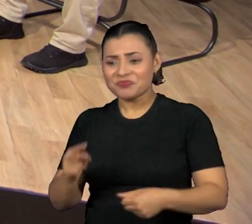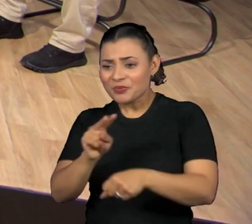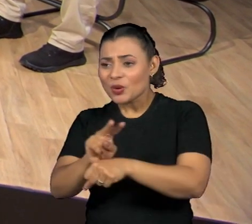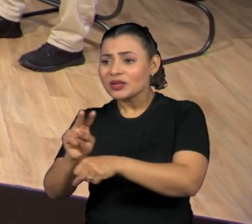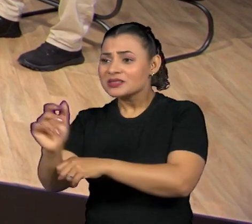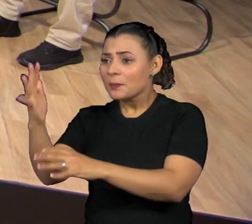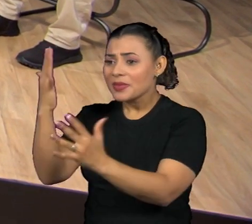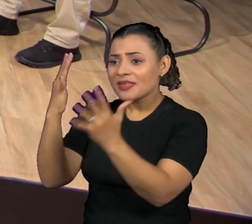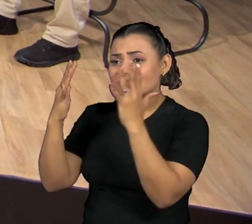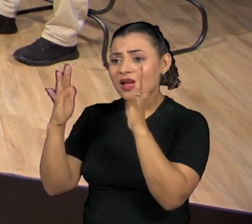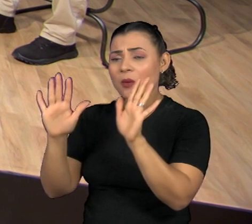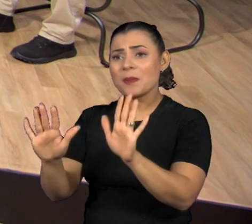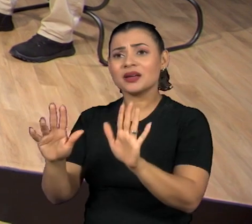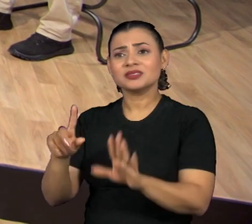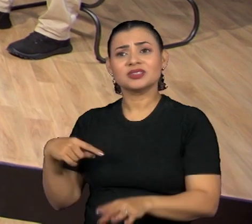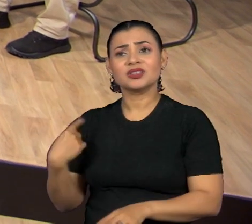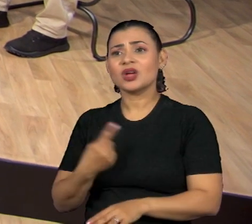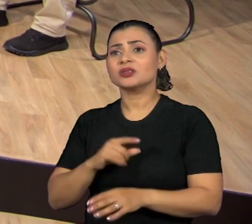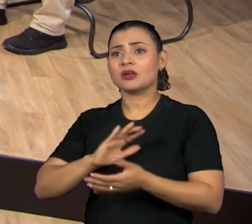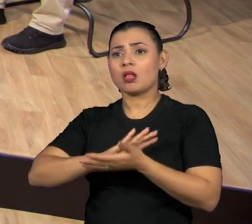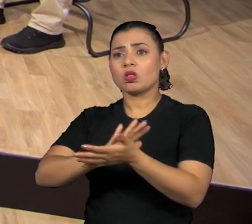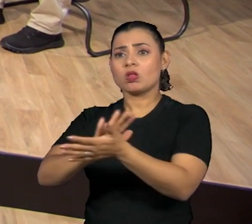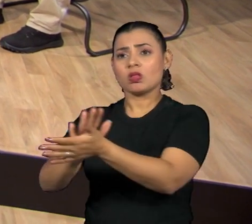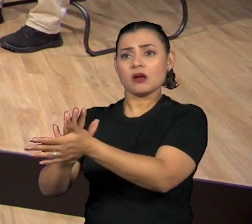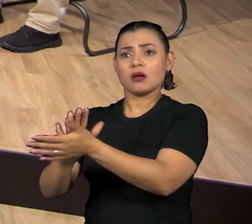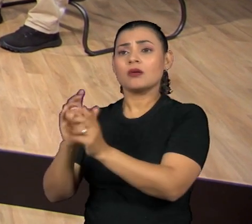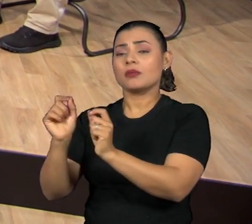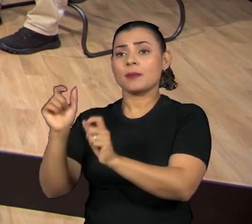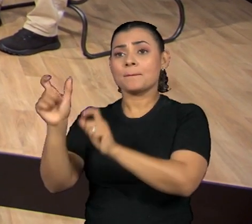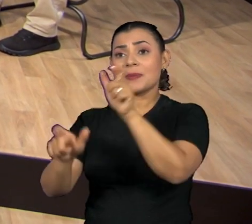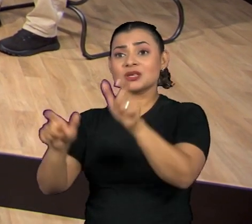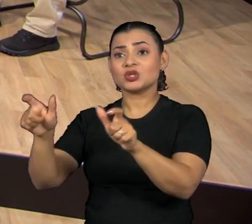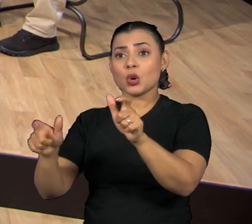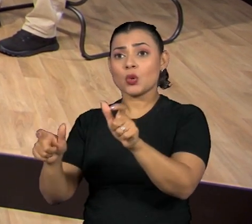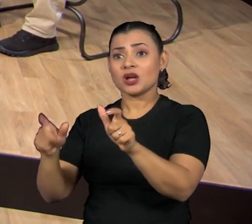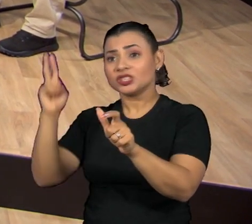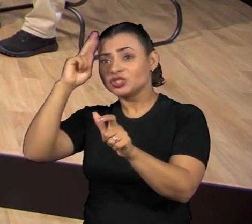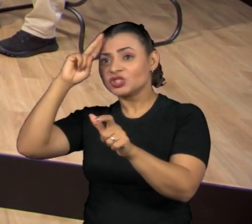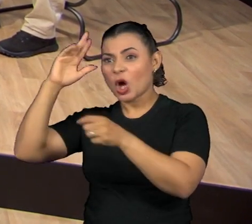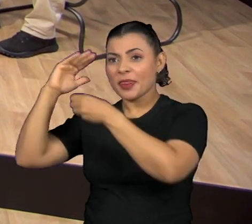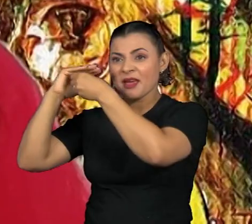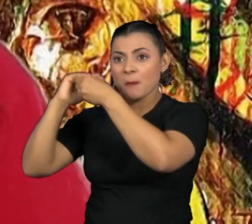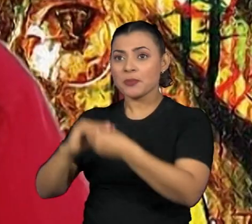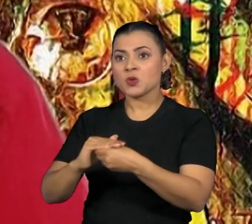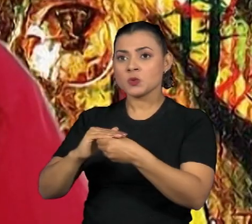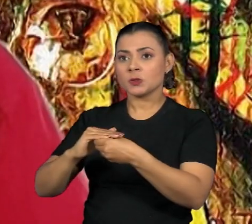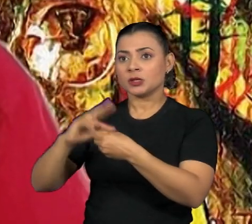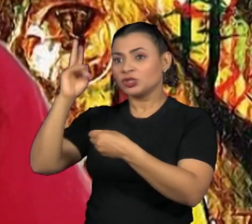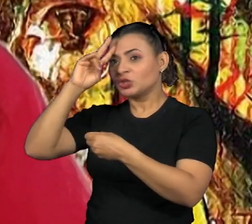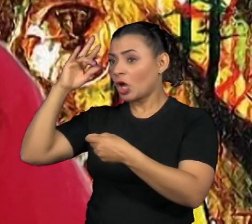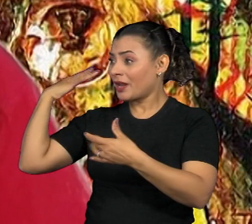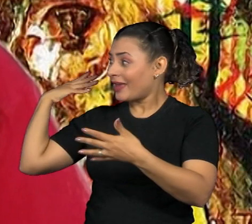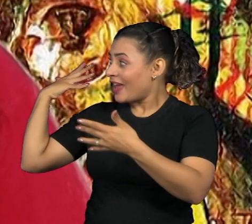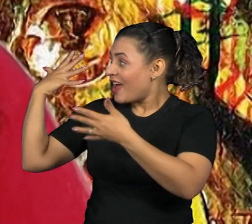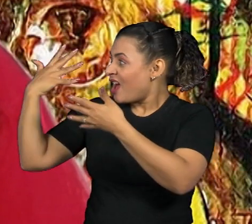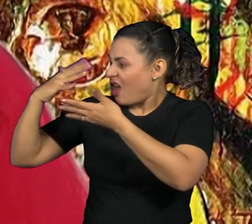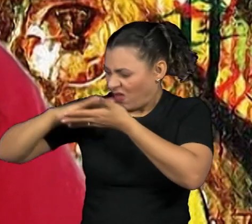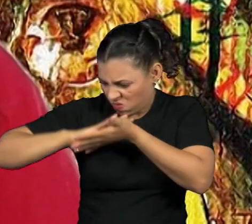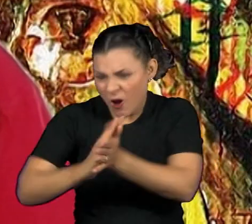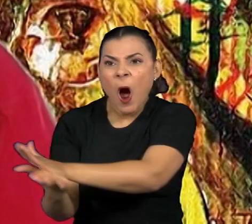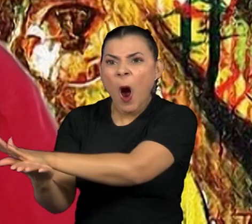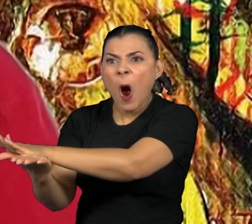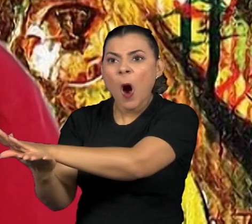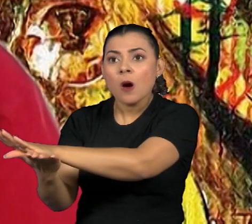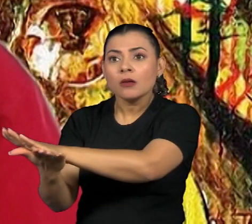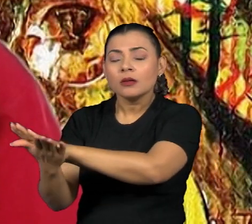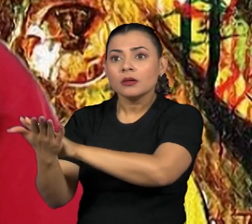ambiental, eu falo do etnocídio. Etnocídio é aquele que mata a sua história, mata tudo que você tem de entendimento